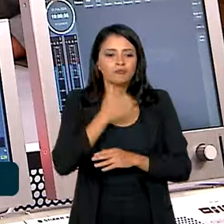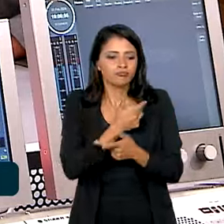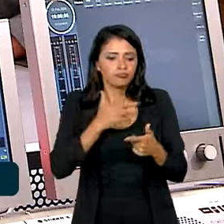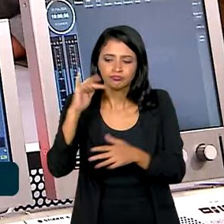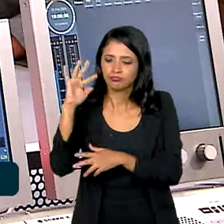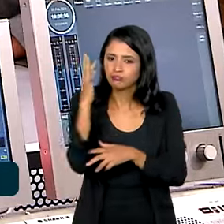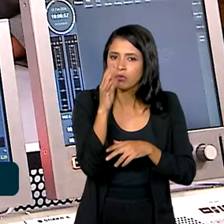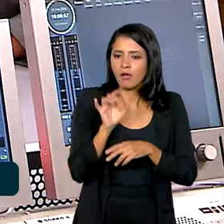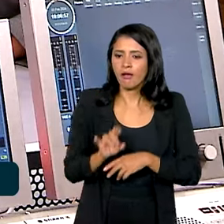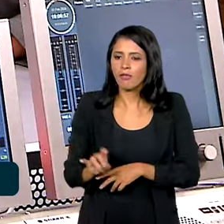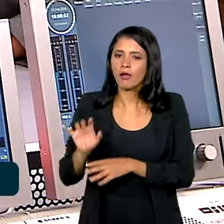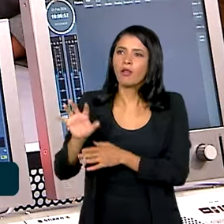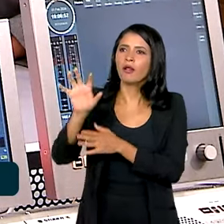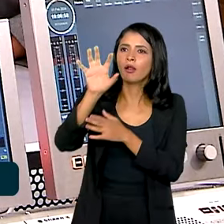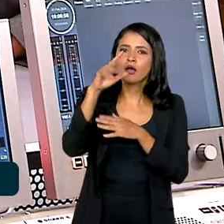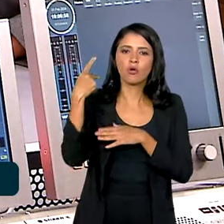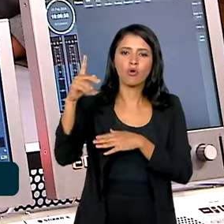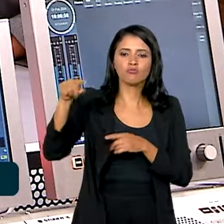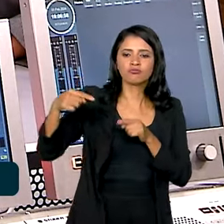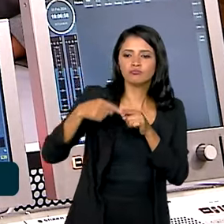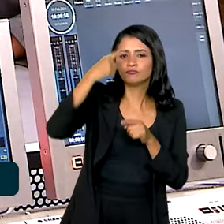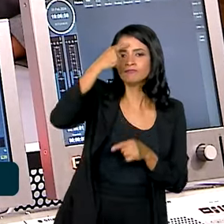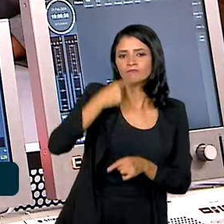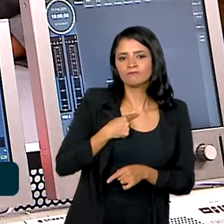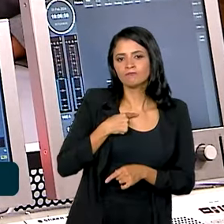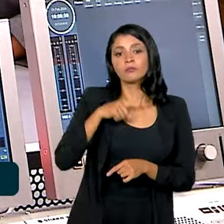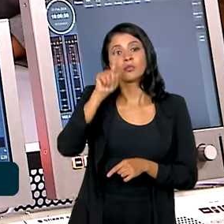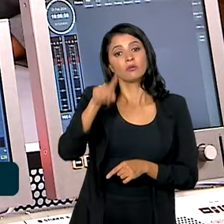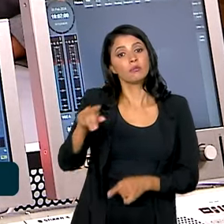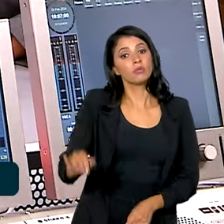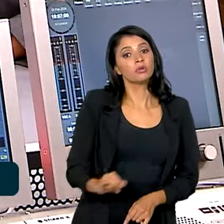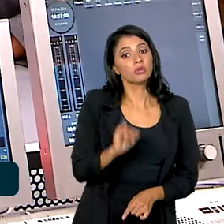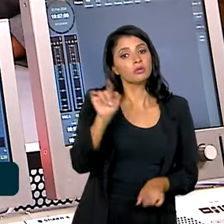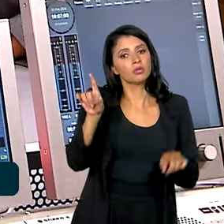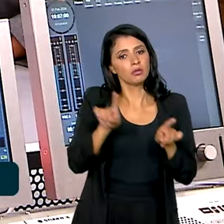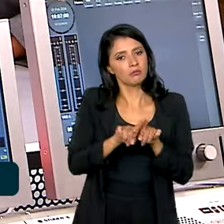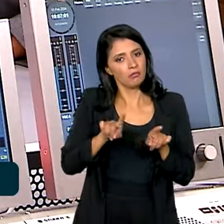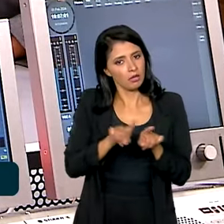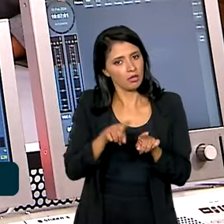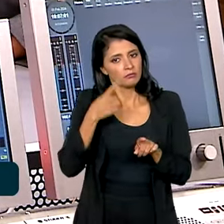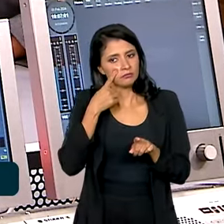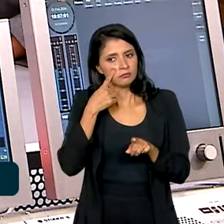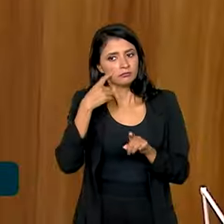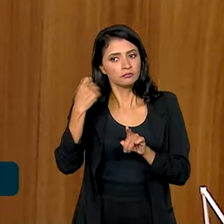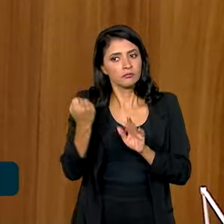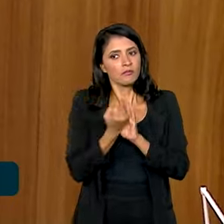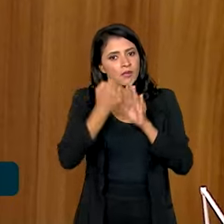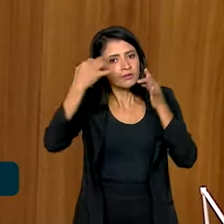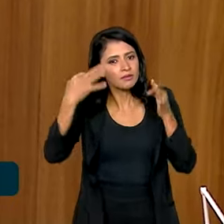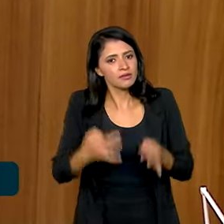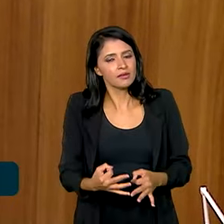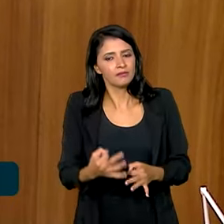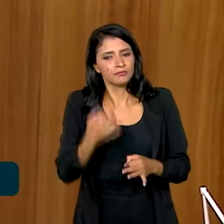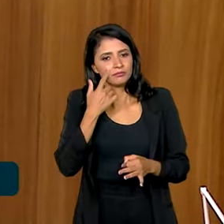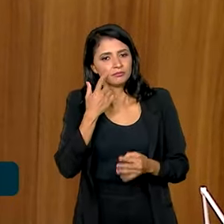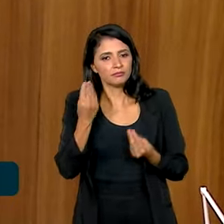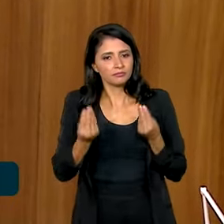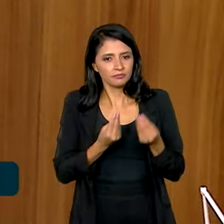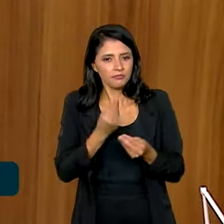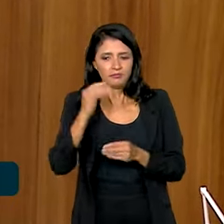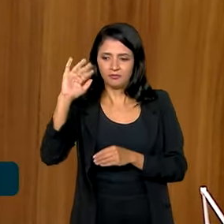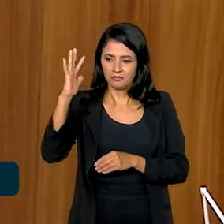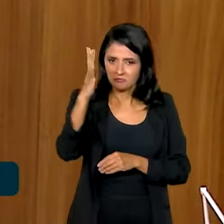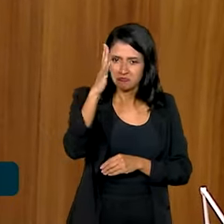cada região com a sua vocação. Com um viés muito importante de levar a certificação do meio